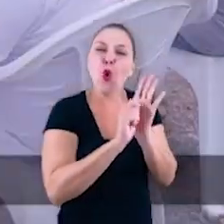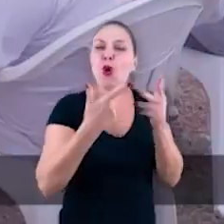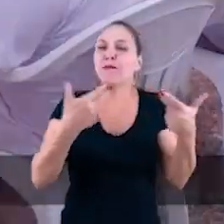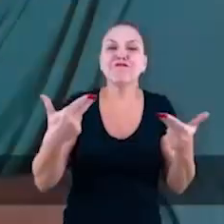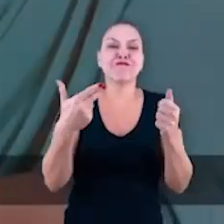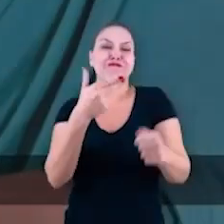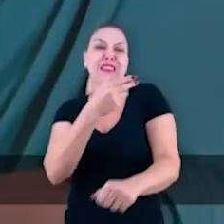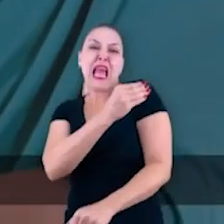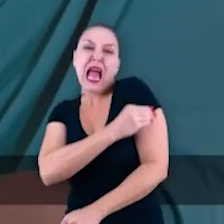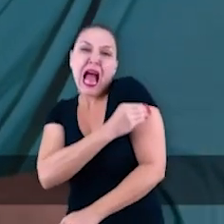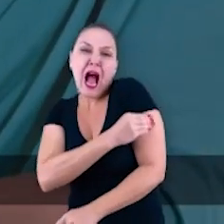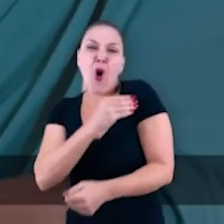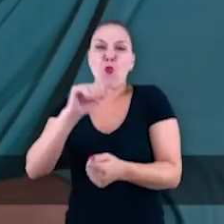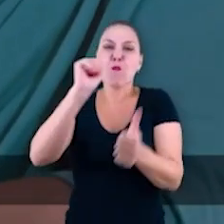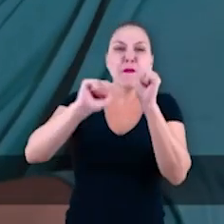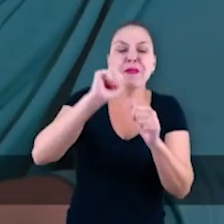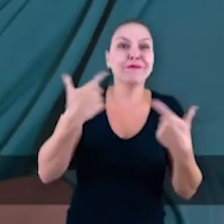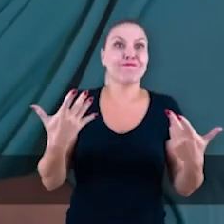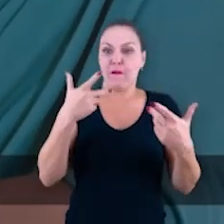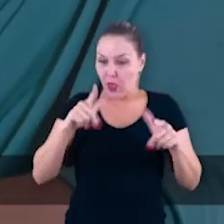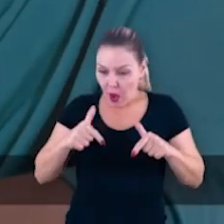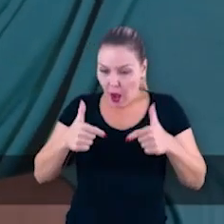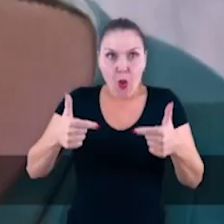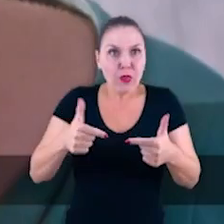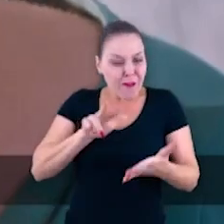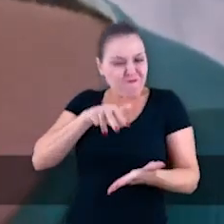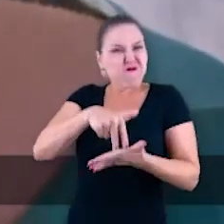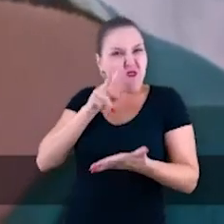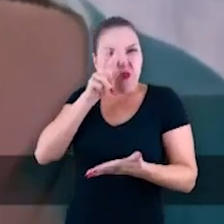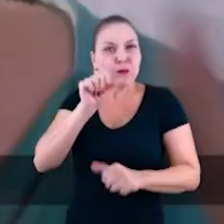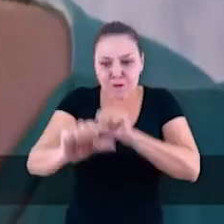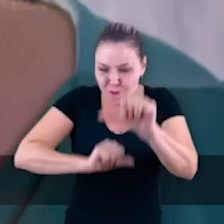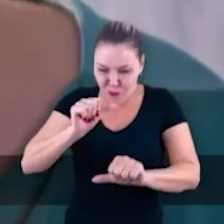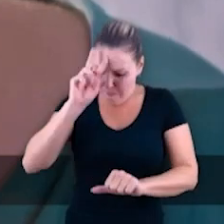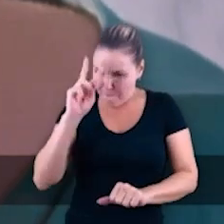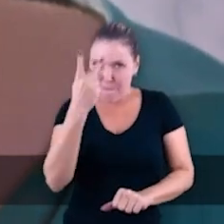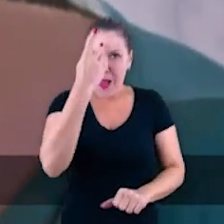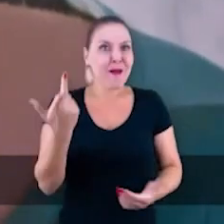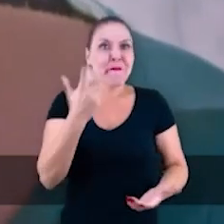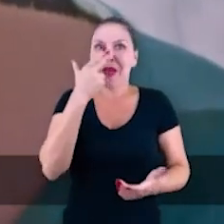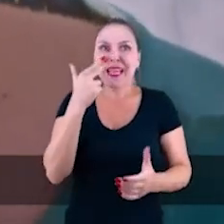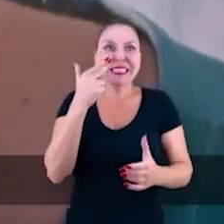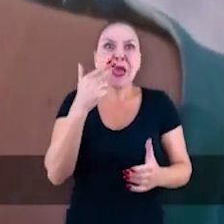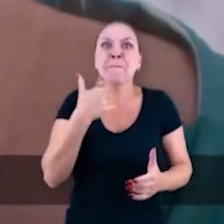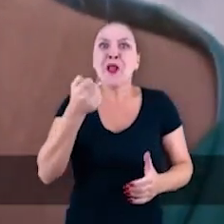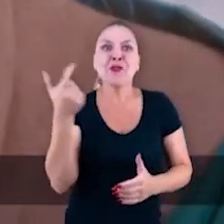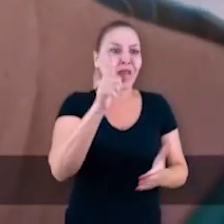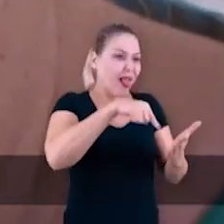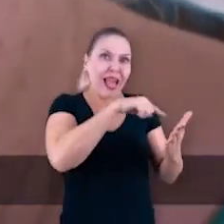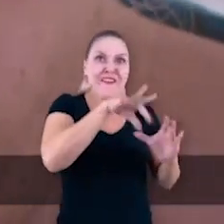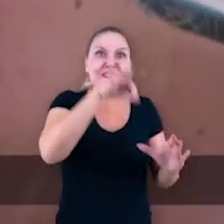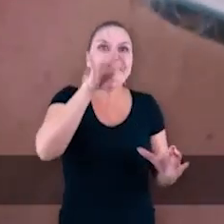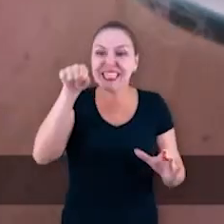saindo daqui fortes, sabe? Guerreiras, prontas para lutar. Eu acho que se você ganhar na loteria, a sua alegria não é tão grande